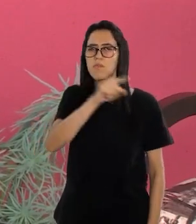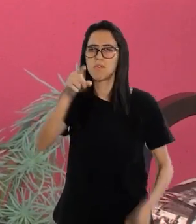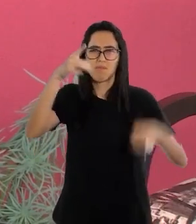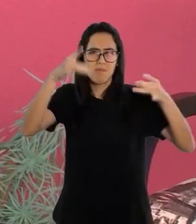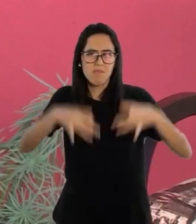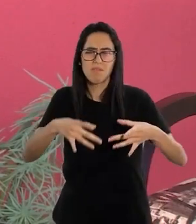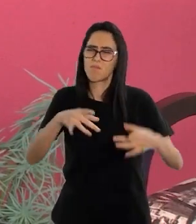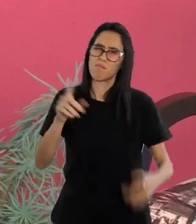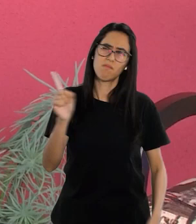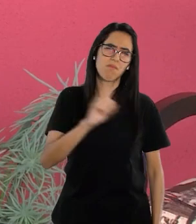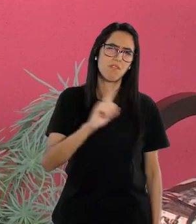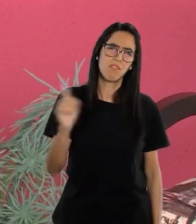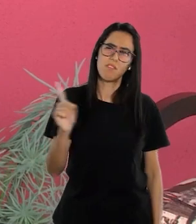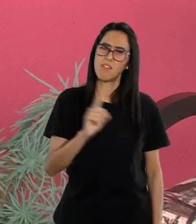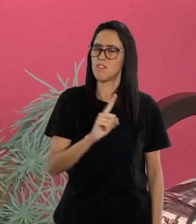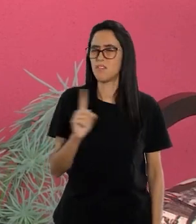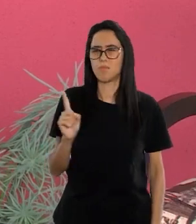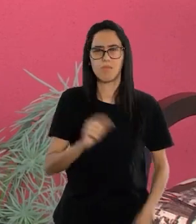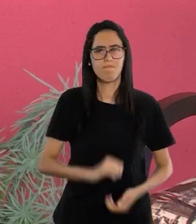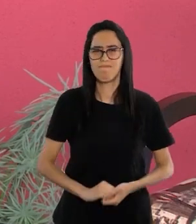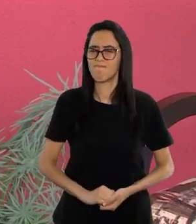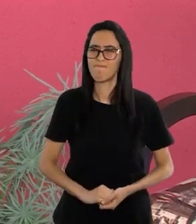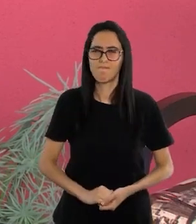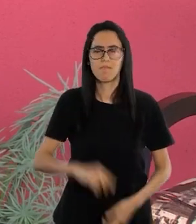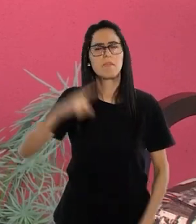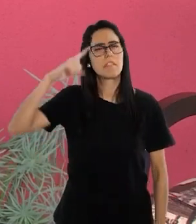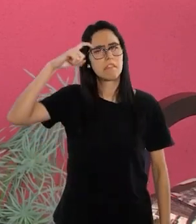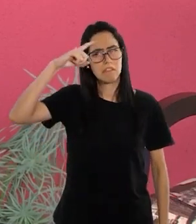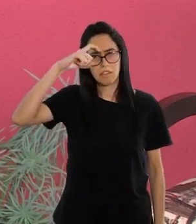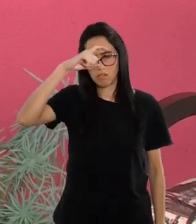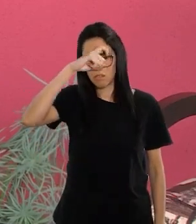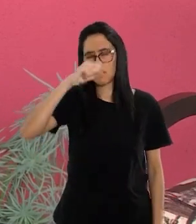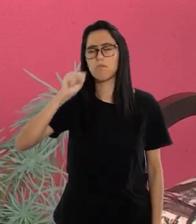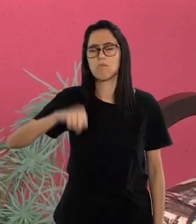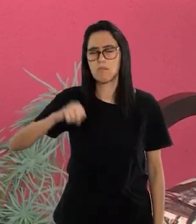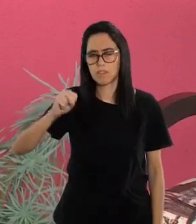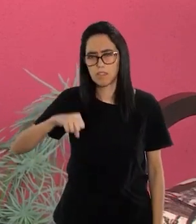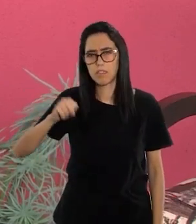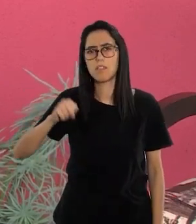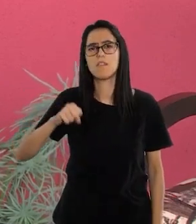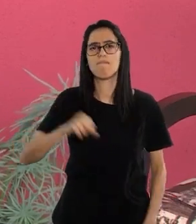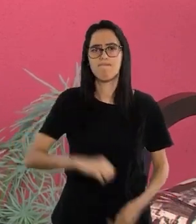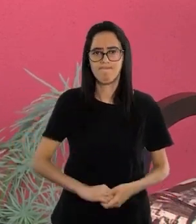Não desista. É difícil.